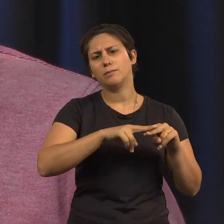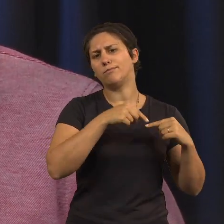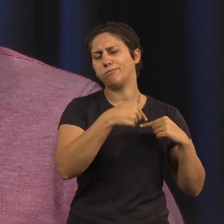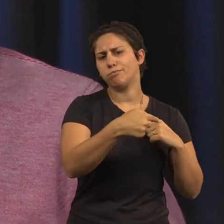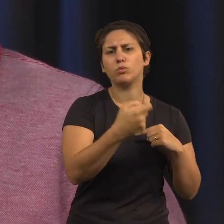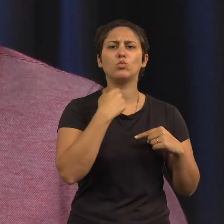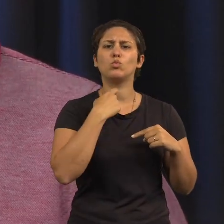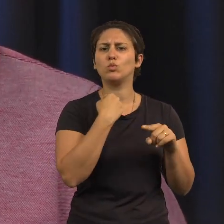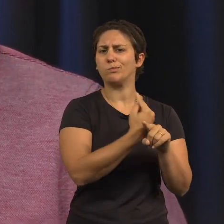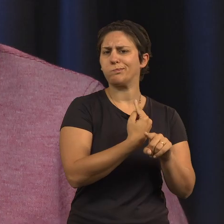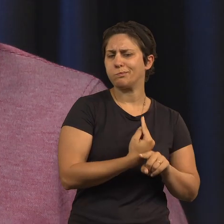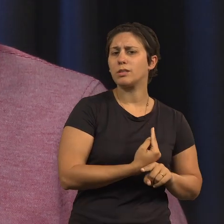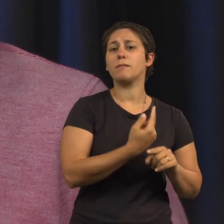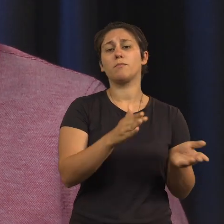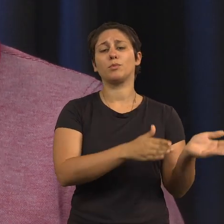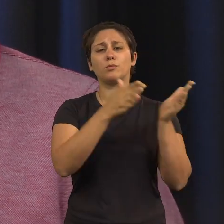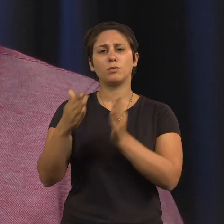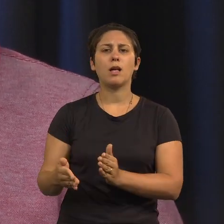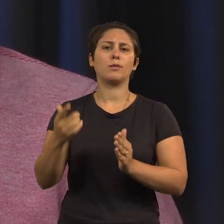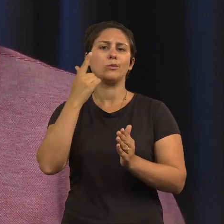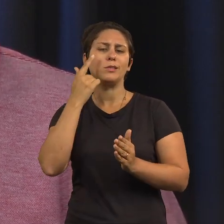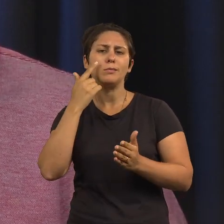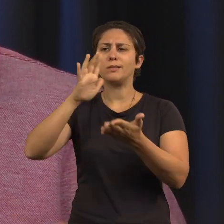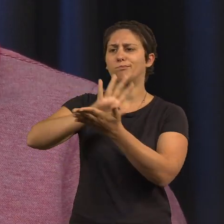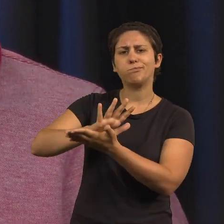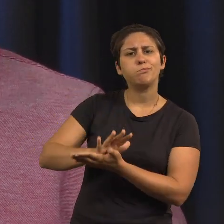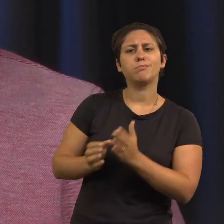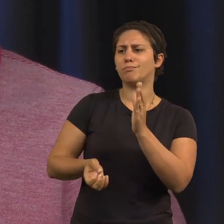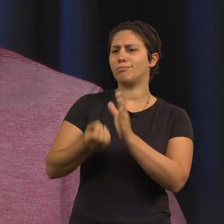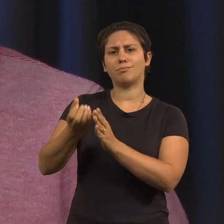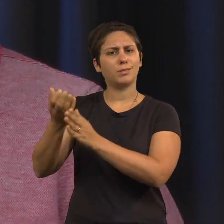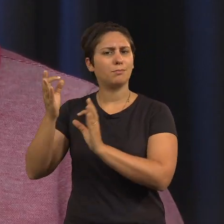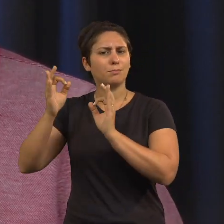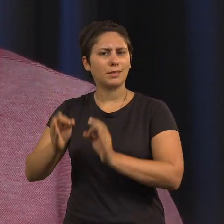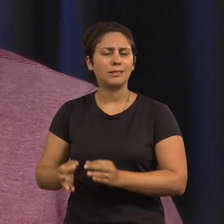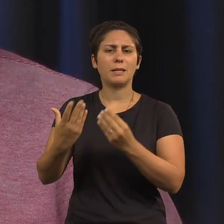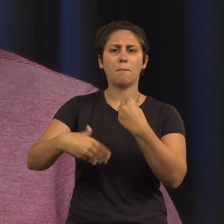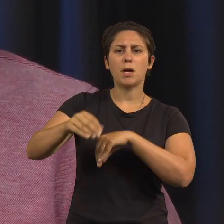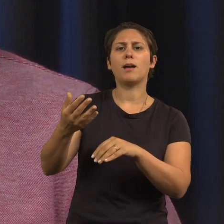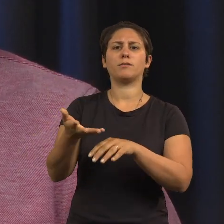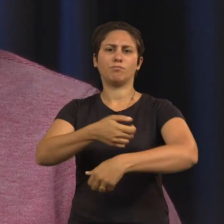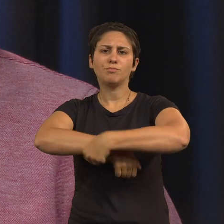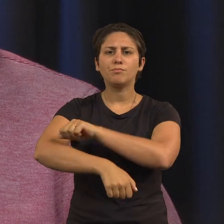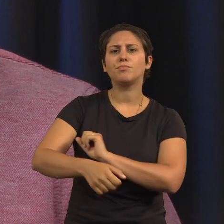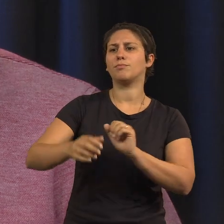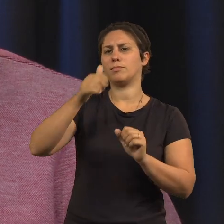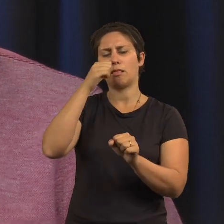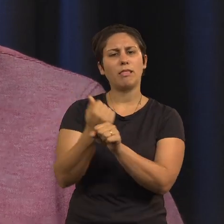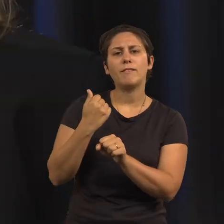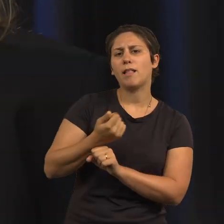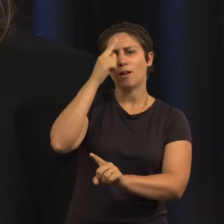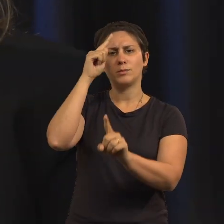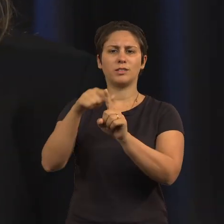têm que também produzir conhecimento e produzir outro tipo de iniciativas de extensão e de divulgação do conhecimento na comunidade.